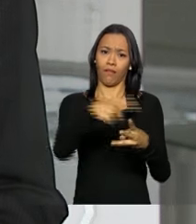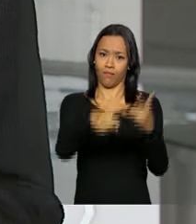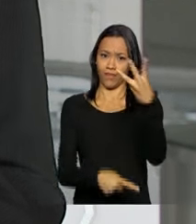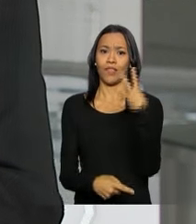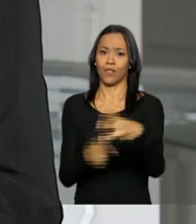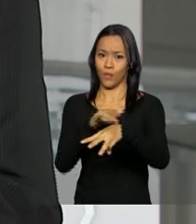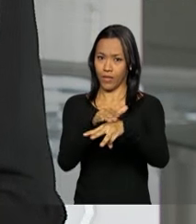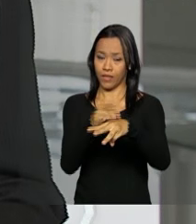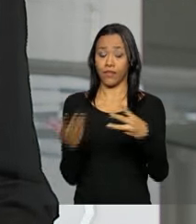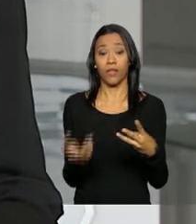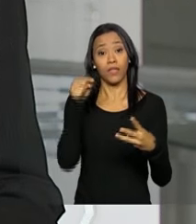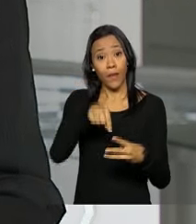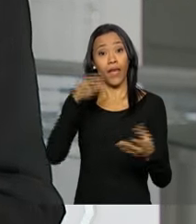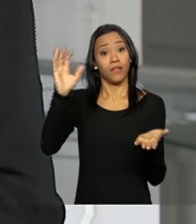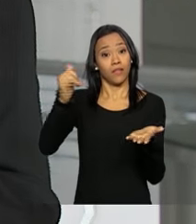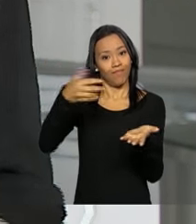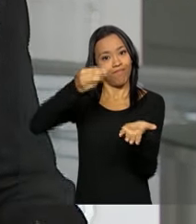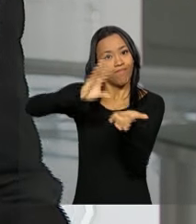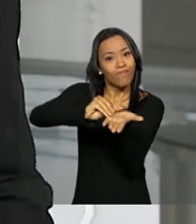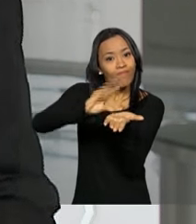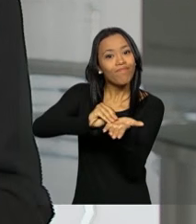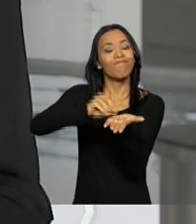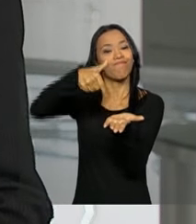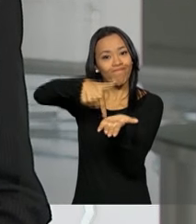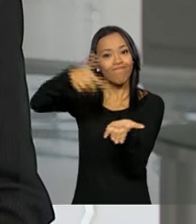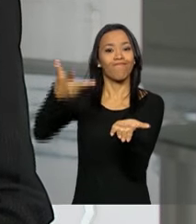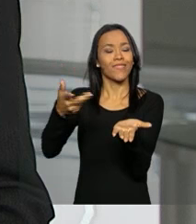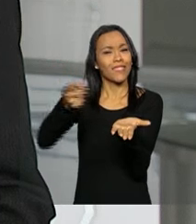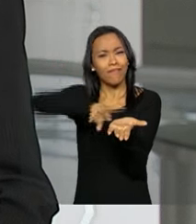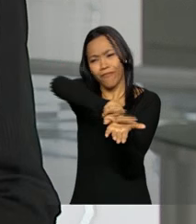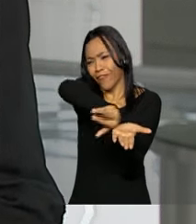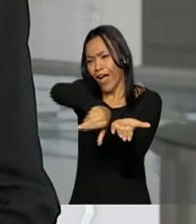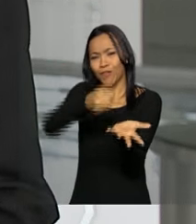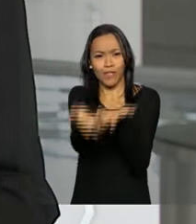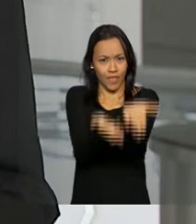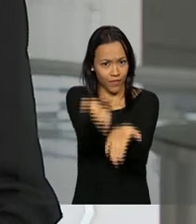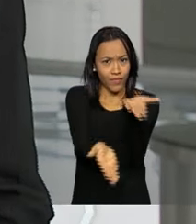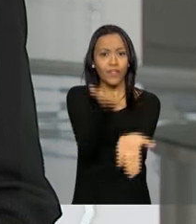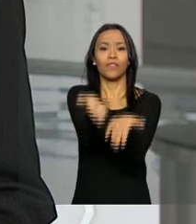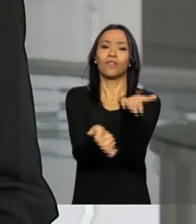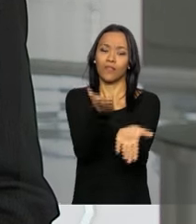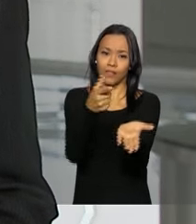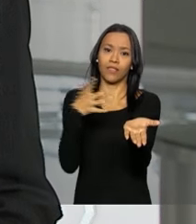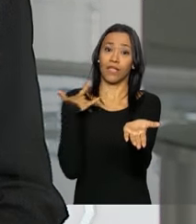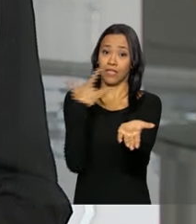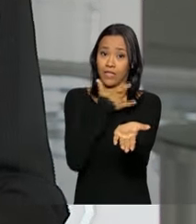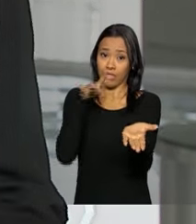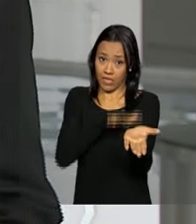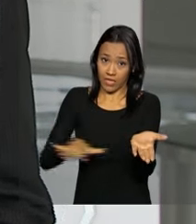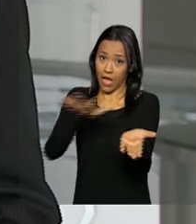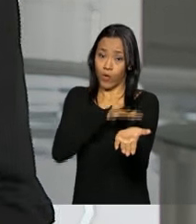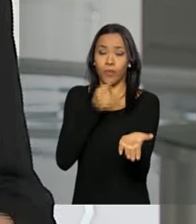doenças. A ferramenta também permite a geolocalização de vários serviços oferecidos pela rede de saúde pública,